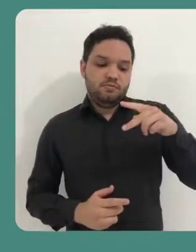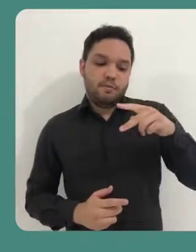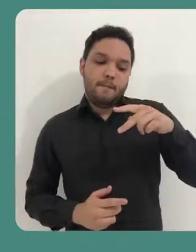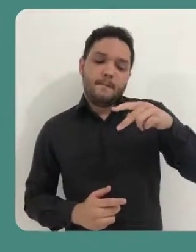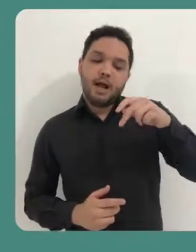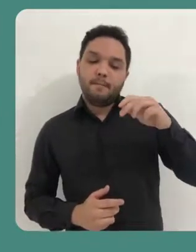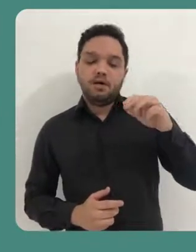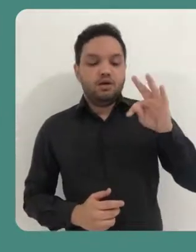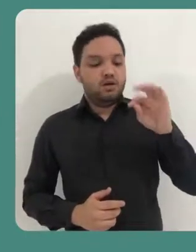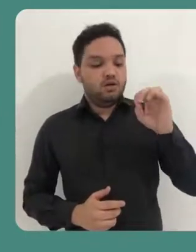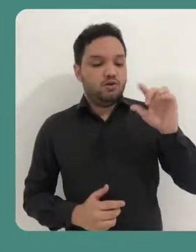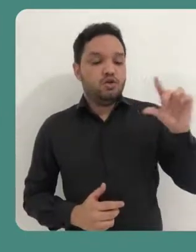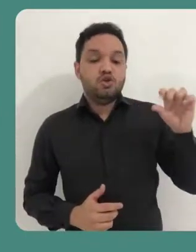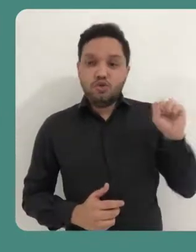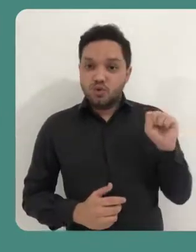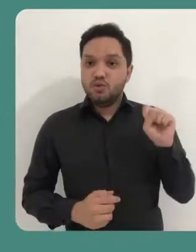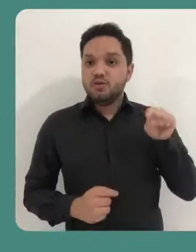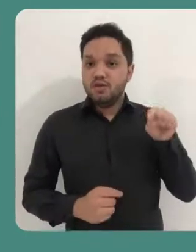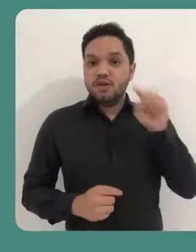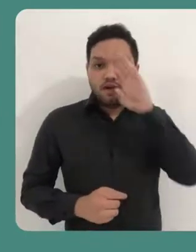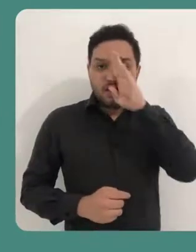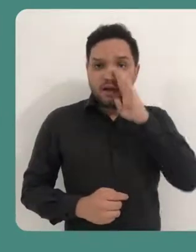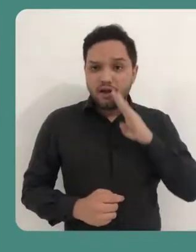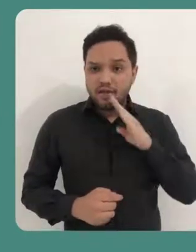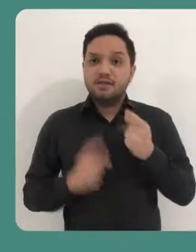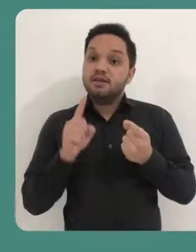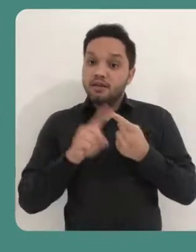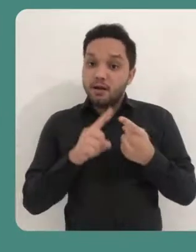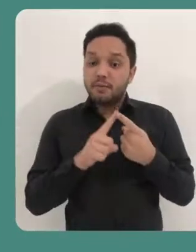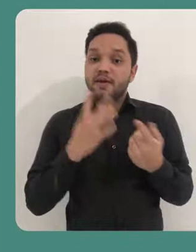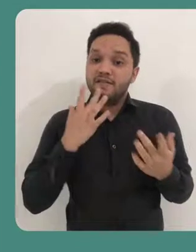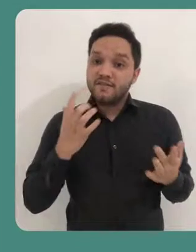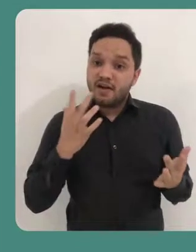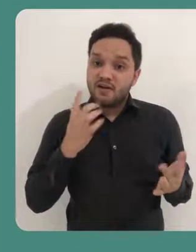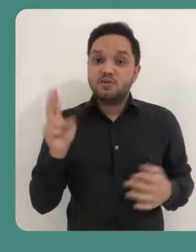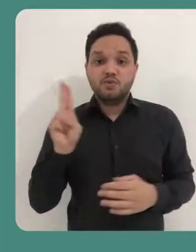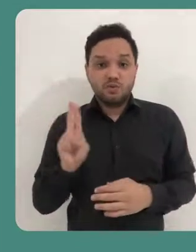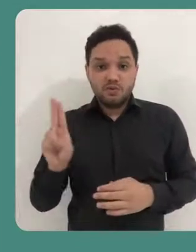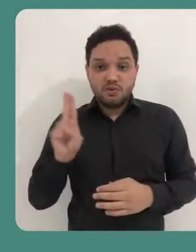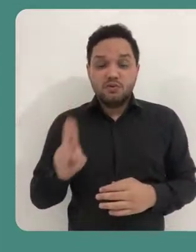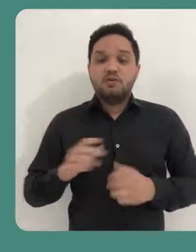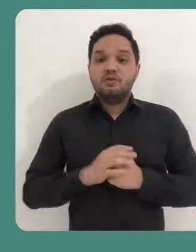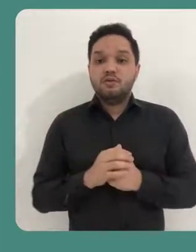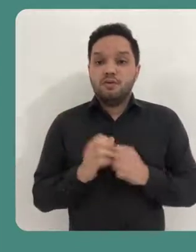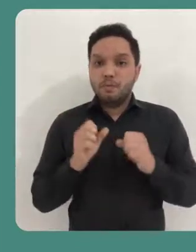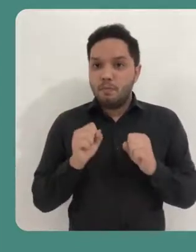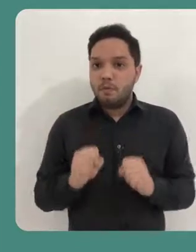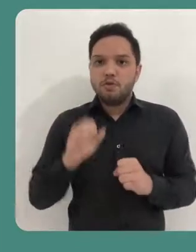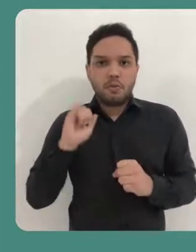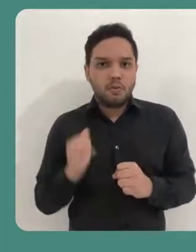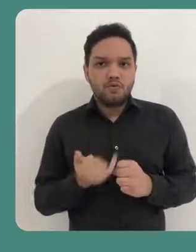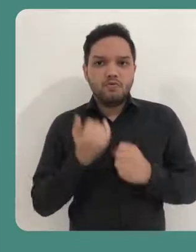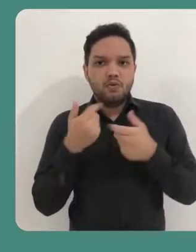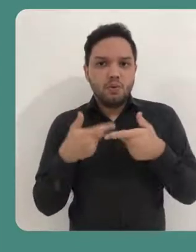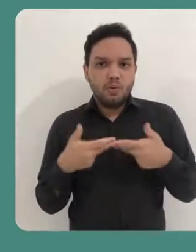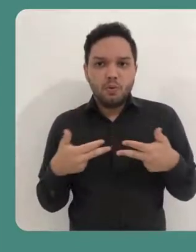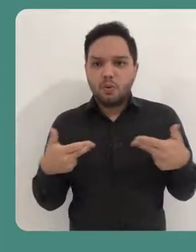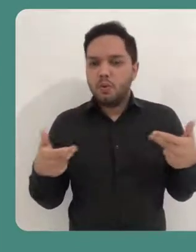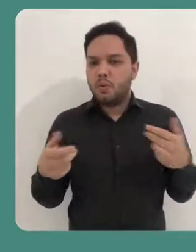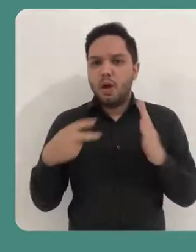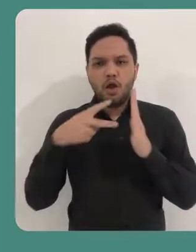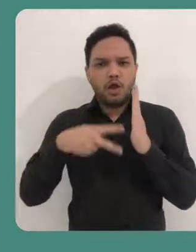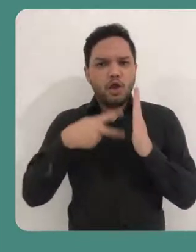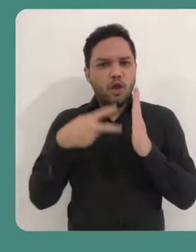ele é uma ferramenta que além de ser gratuita, ela é muito fácil de ser trabalhada. Você pode abusar de todos